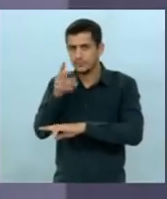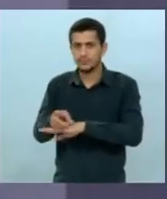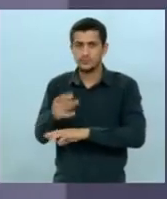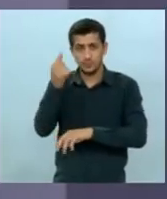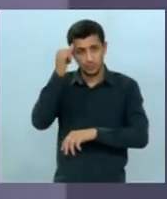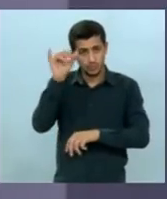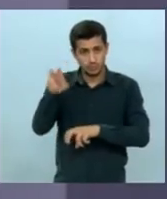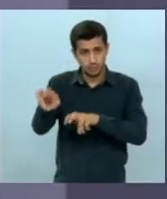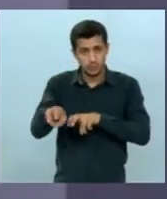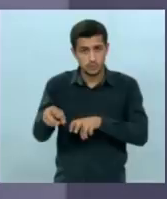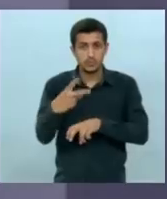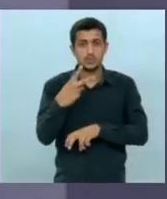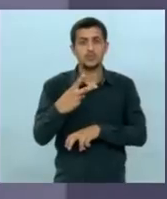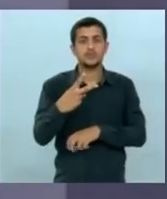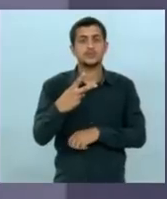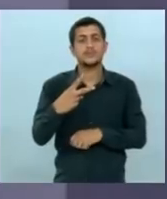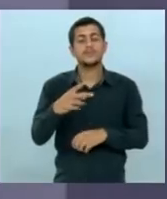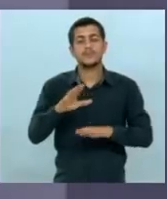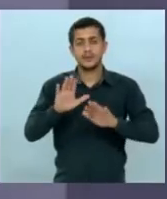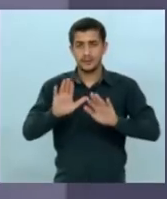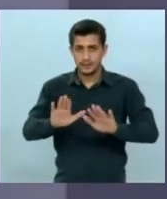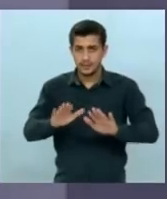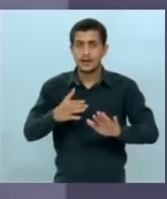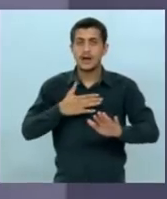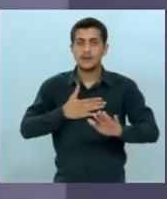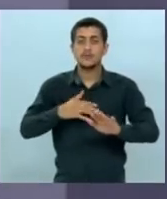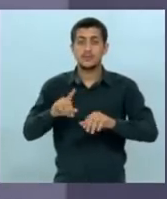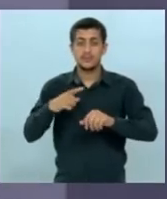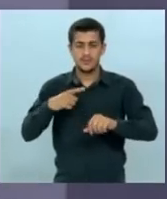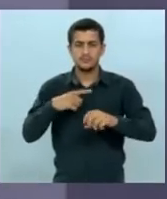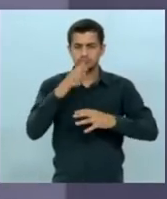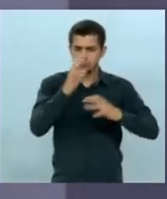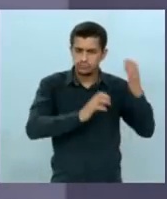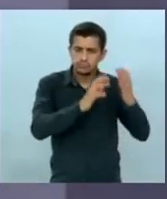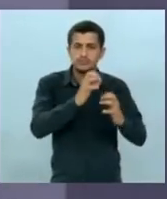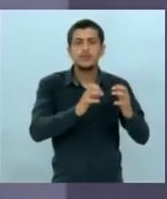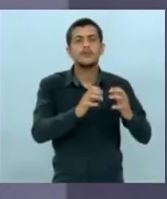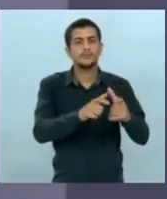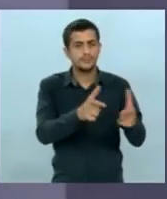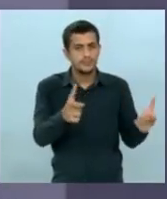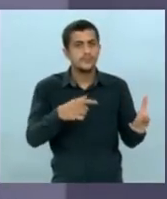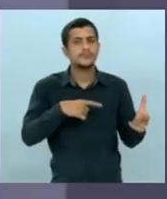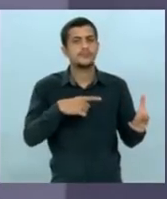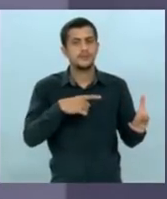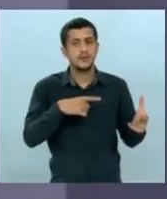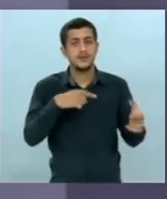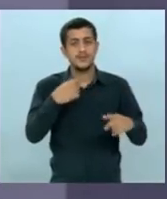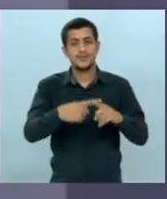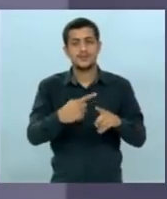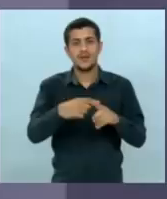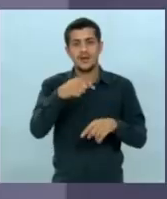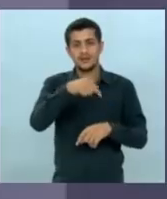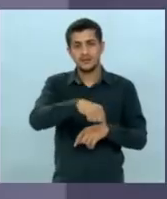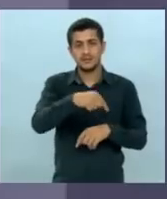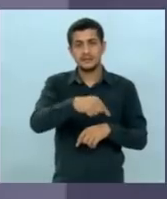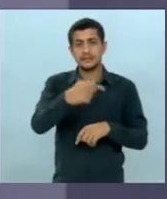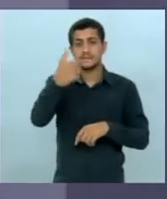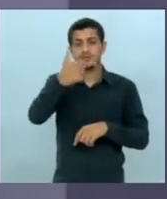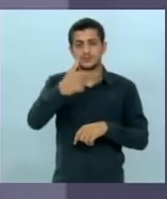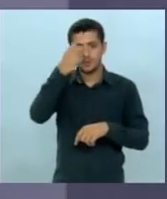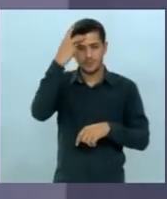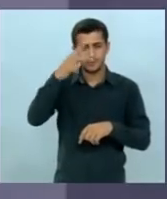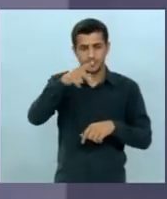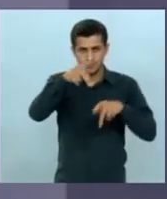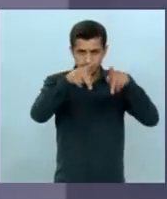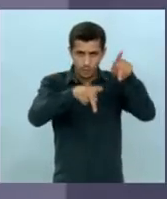fazendas. Na verdade, houve mais conflitos indígenas aqui no Estado, que é o Estado que concentra a maior, a segunda maior população